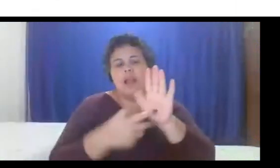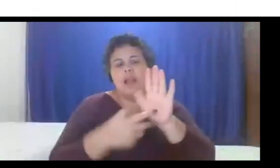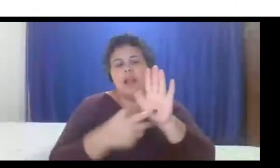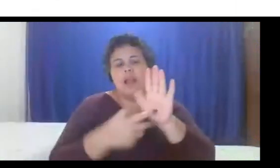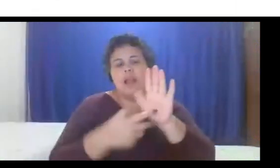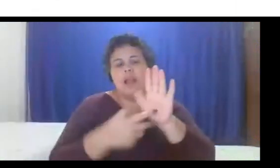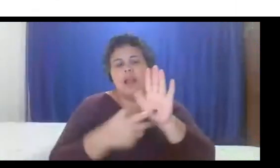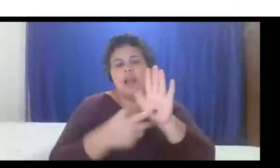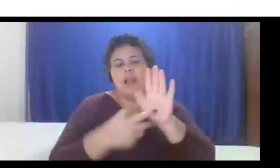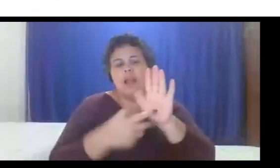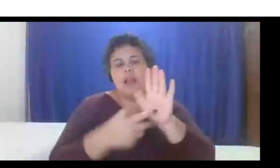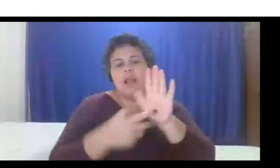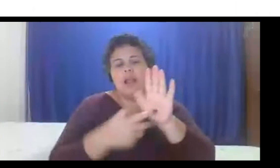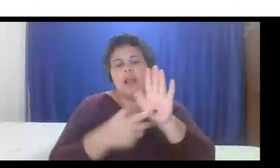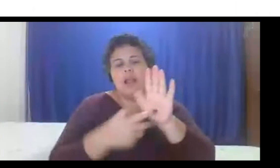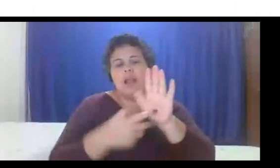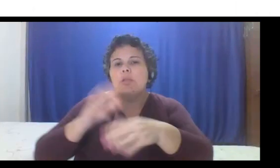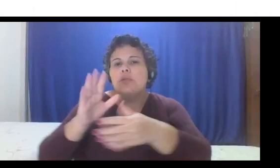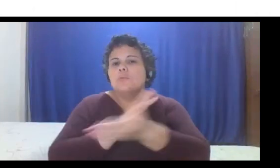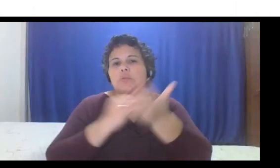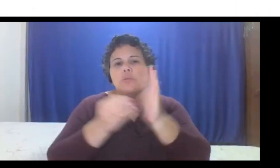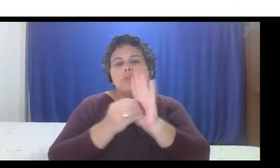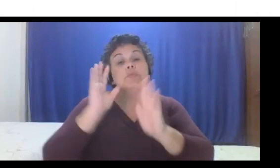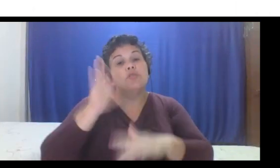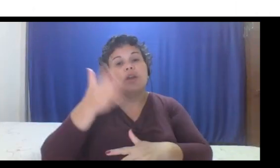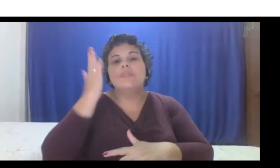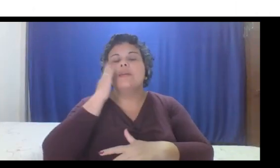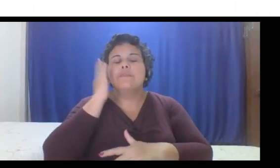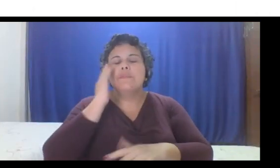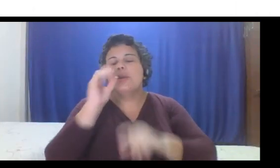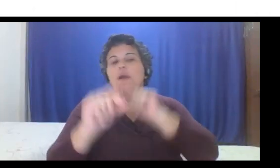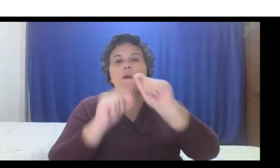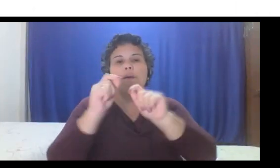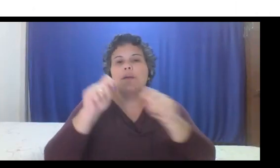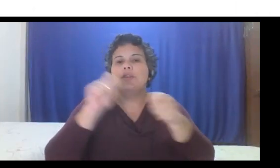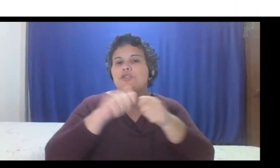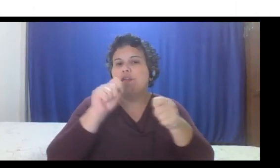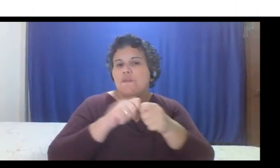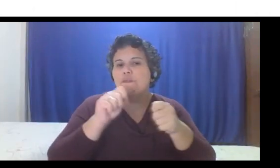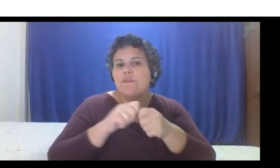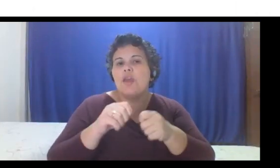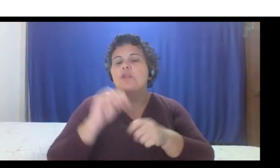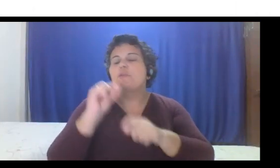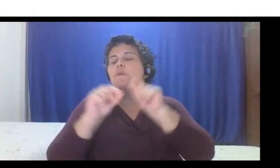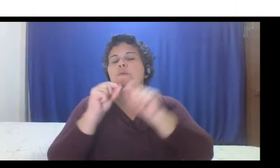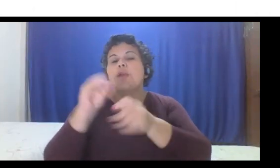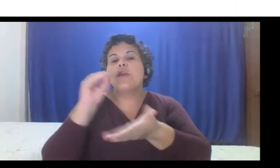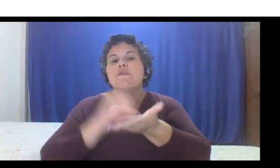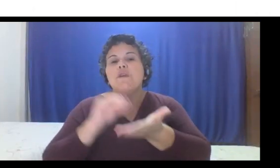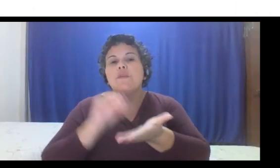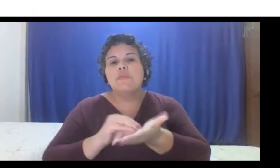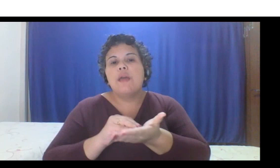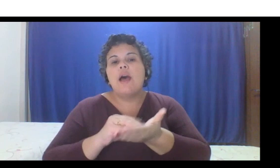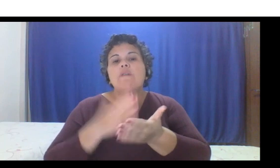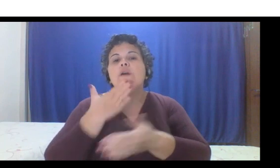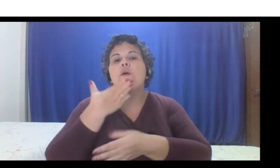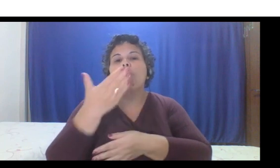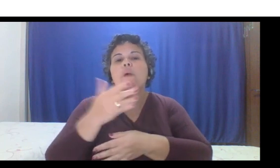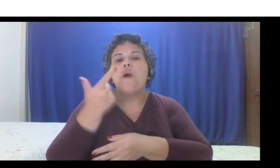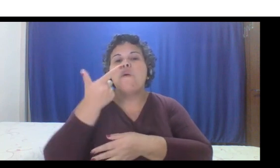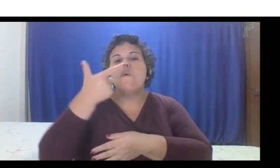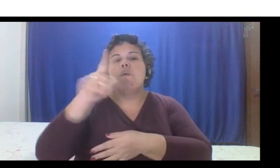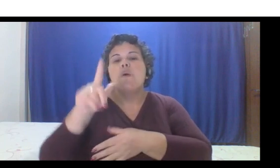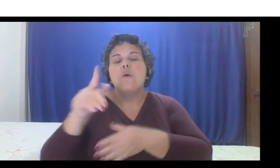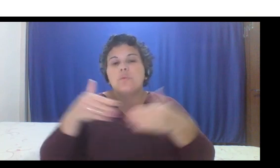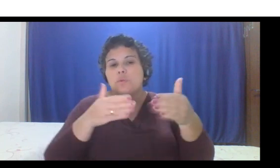sabia exatamente o que a gente já tinha feito, o que faltava, qual era o próximo caminho, porque a comunicação é um dos